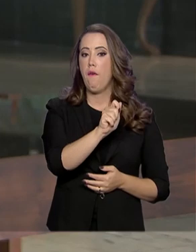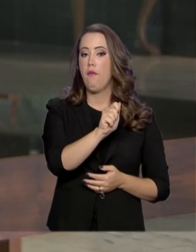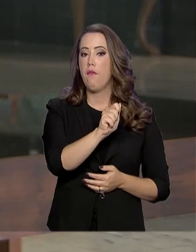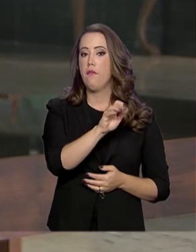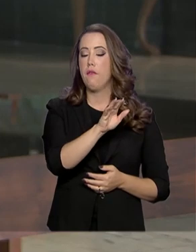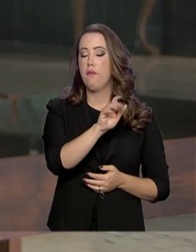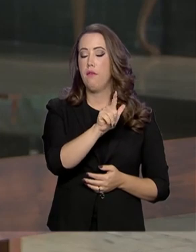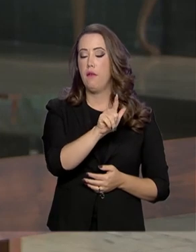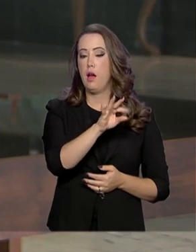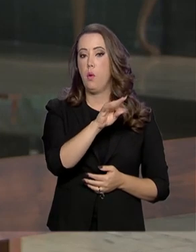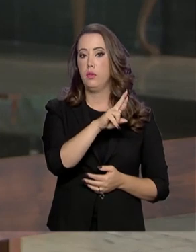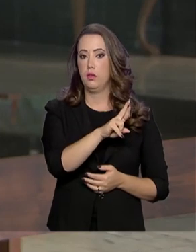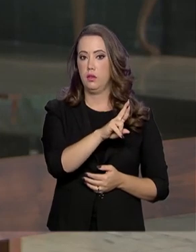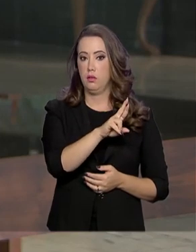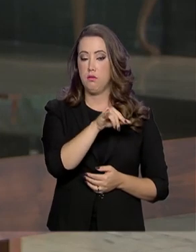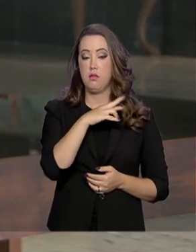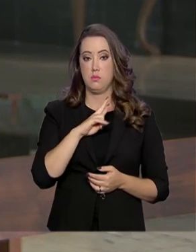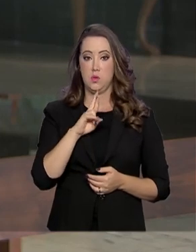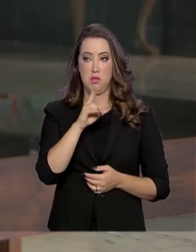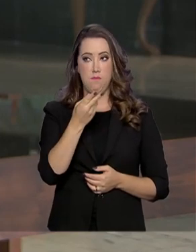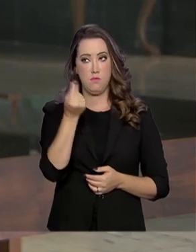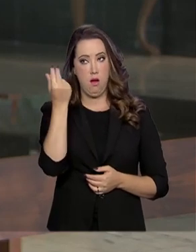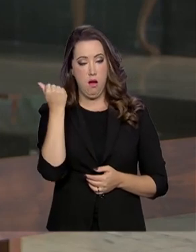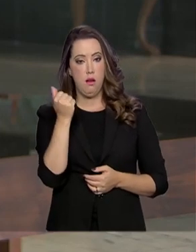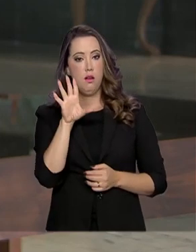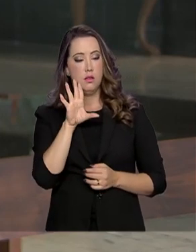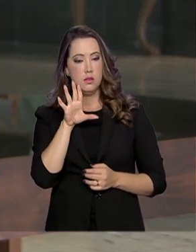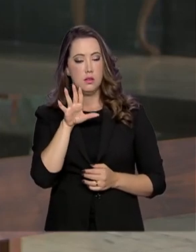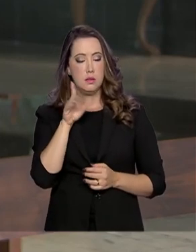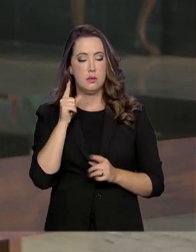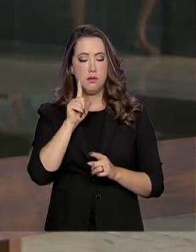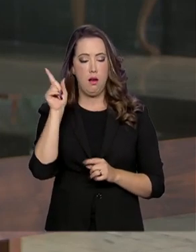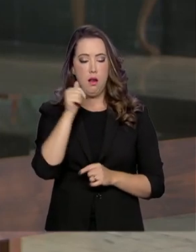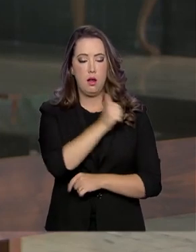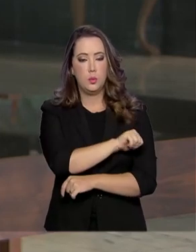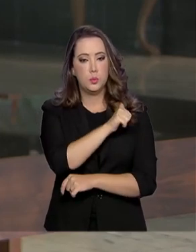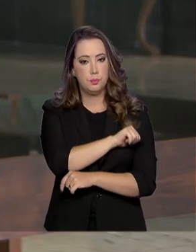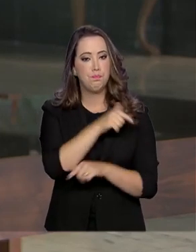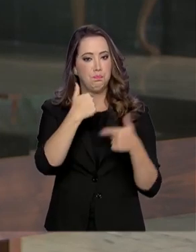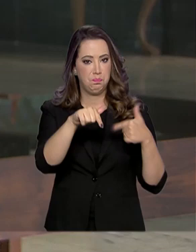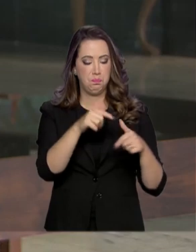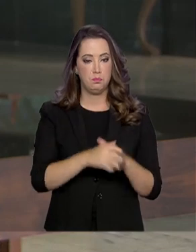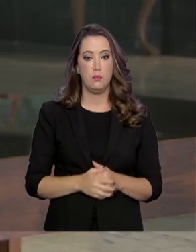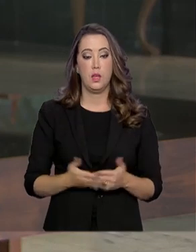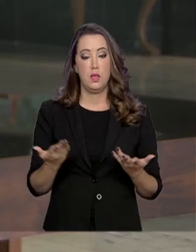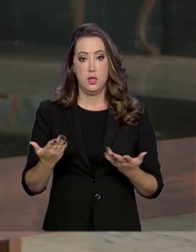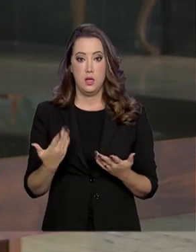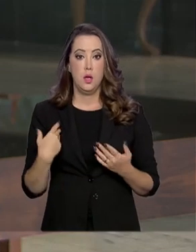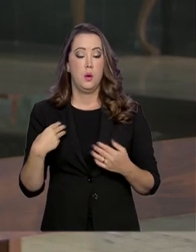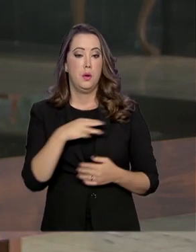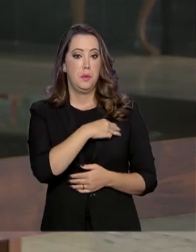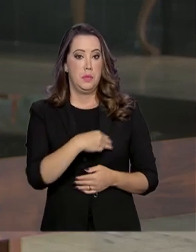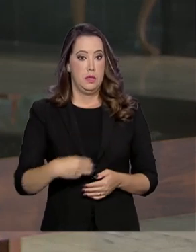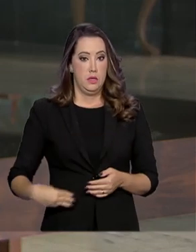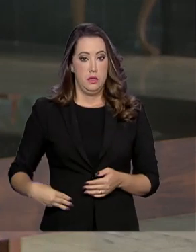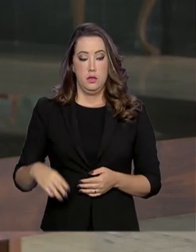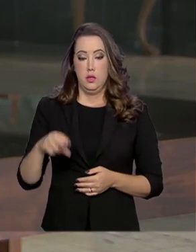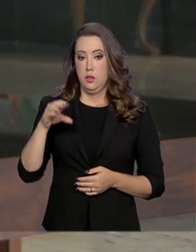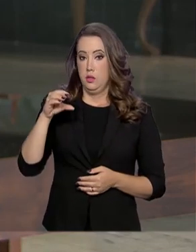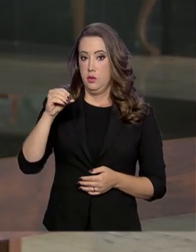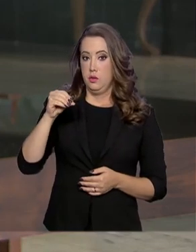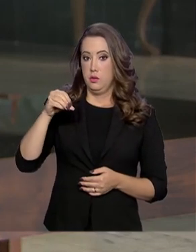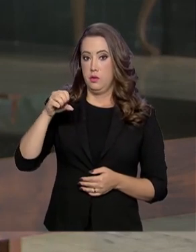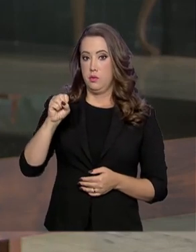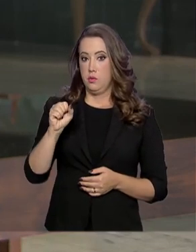que houve no Rio de Janeiro. Ele assume agora a Casa Civil. Já o ministro Osmar Terra deixa a Cidadania, o presidente Jair